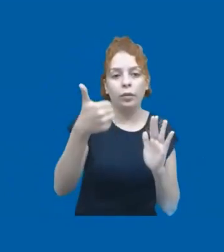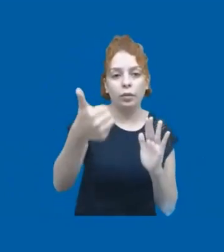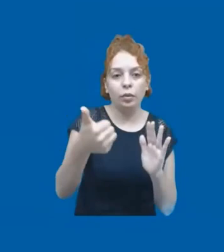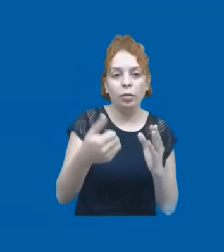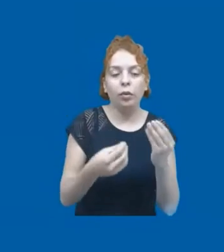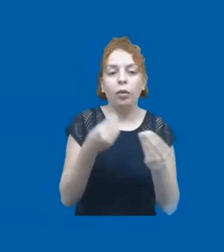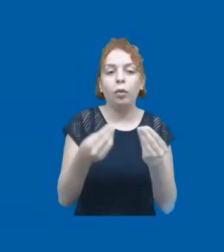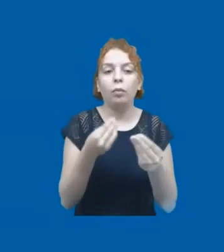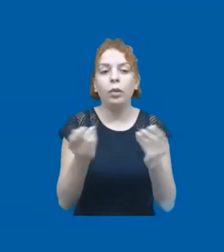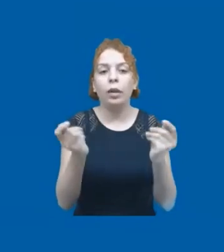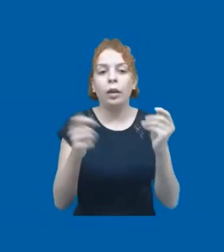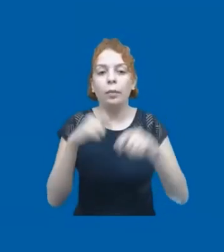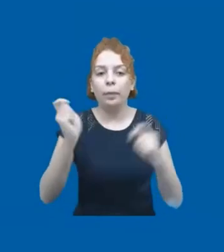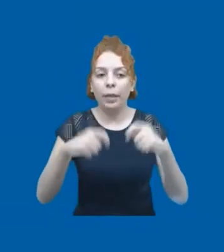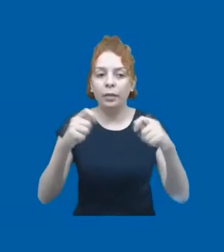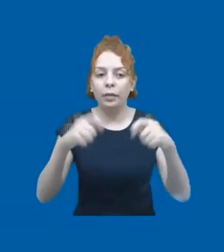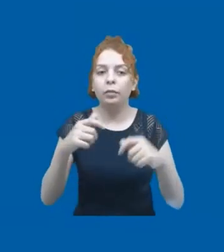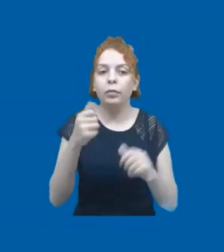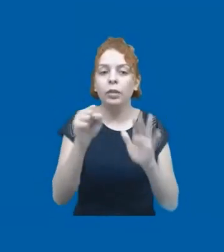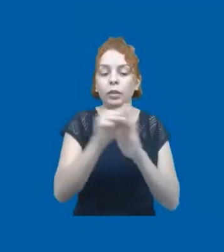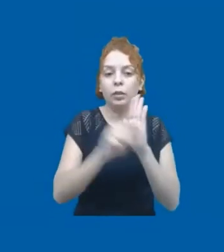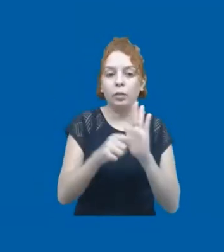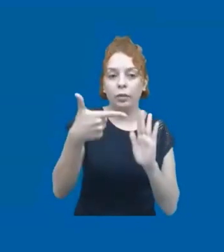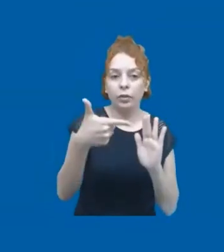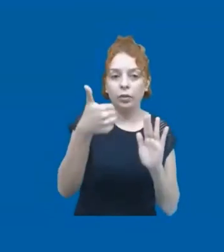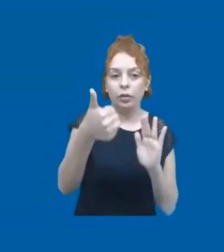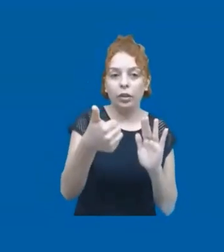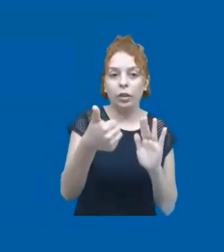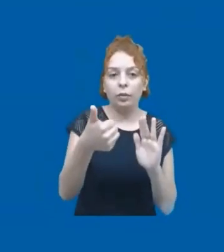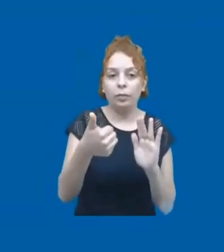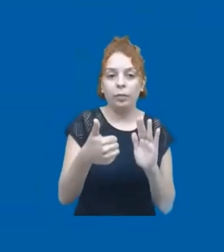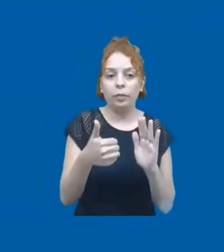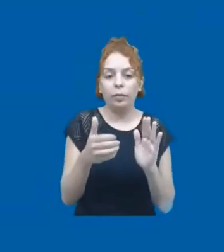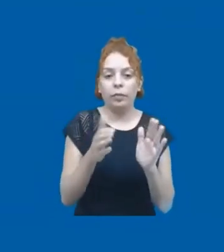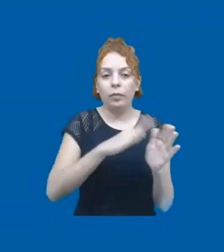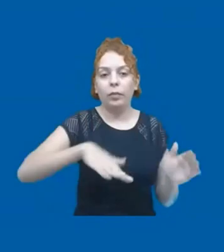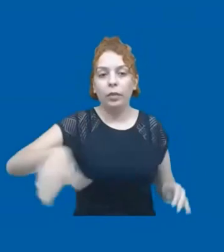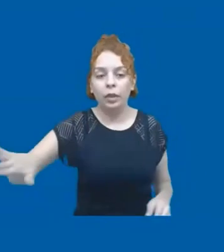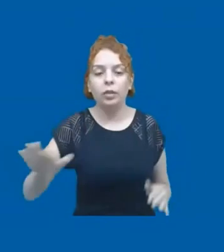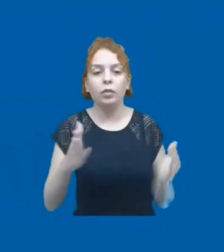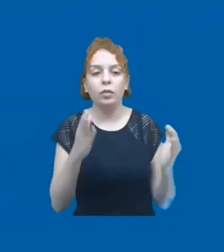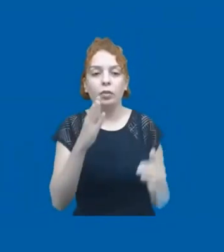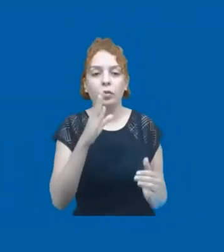a gente quer para o século XXI. Ficou muito claro que grande parte das crianças e jovens